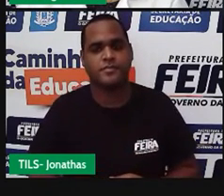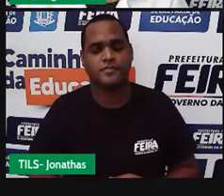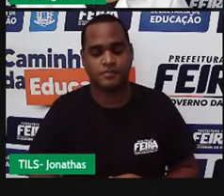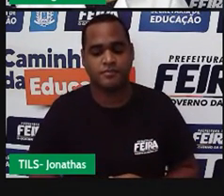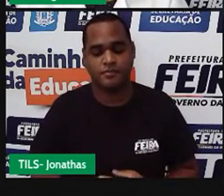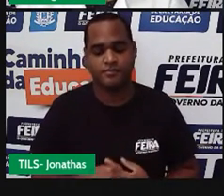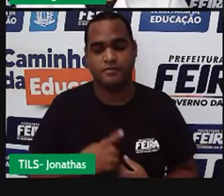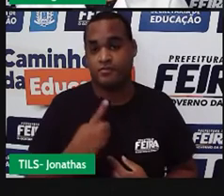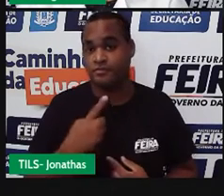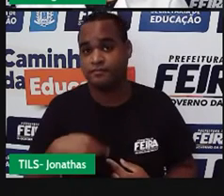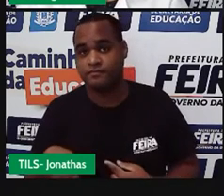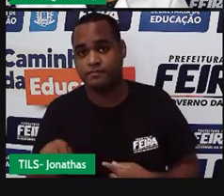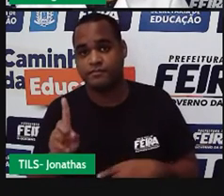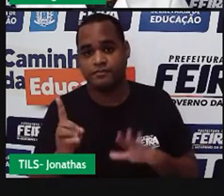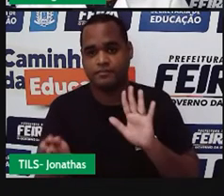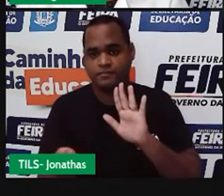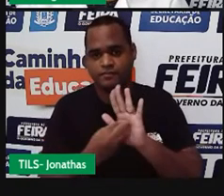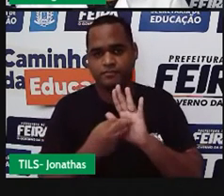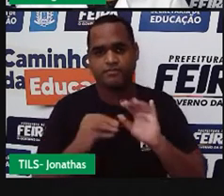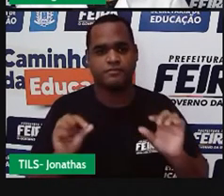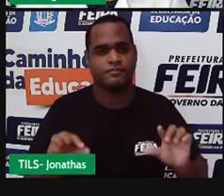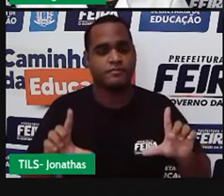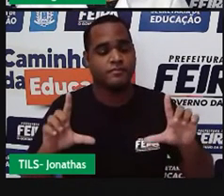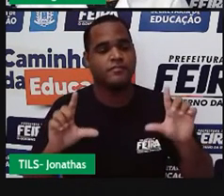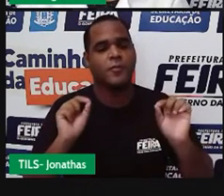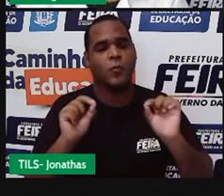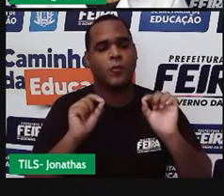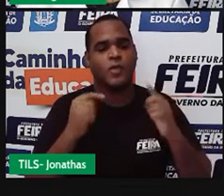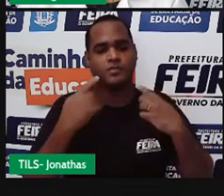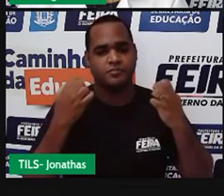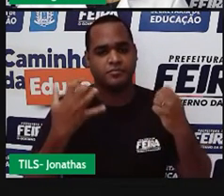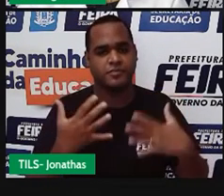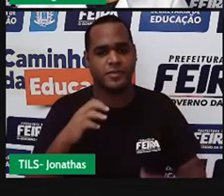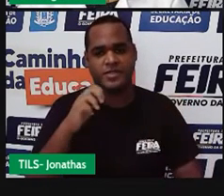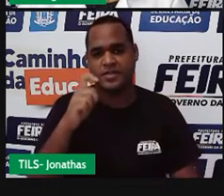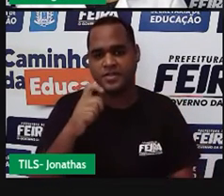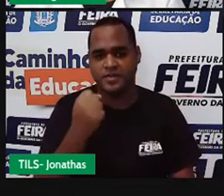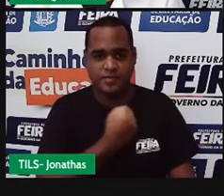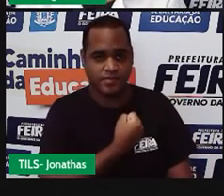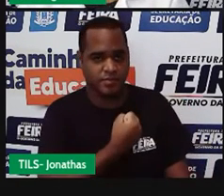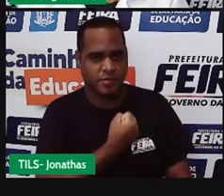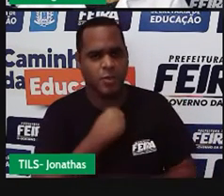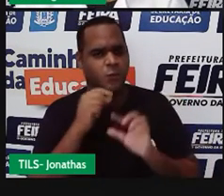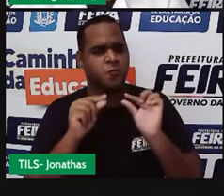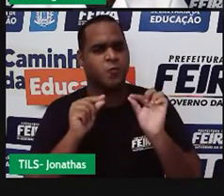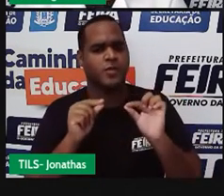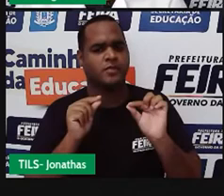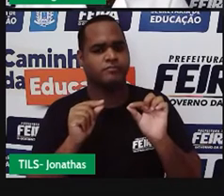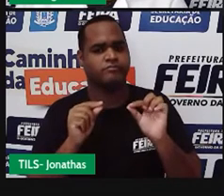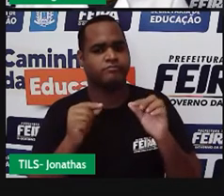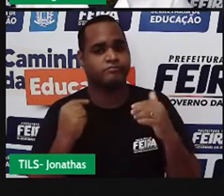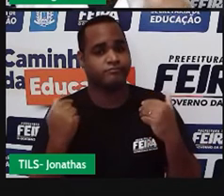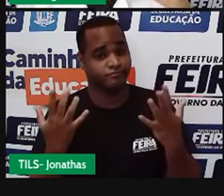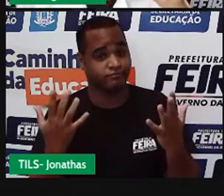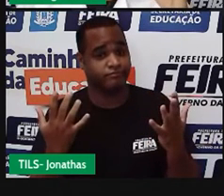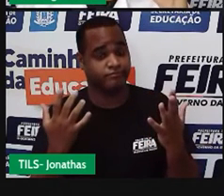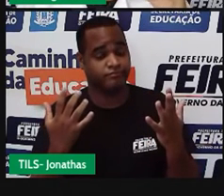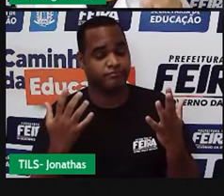aqui a tela e ver o que são expressões numéricas. Tá? E tá aí